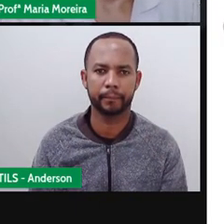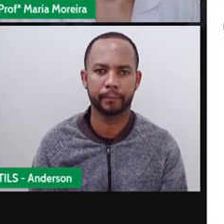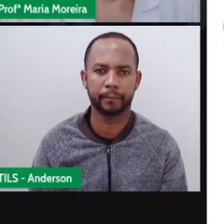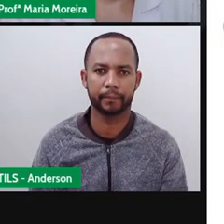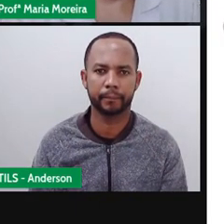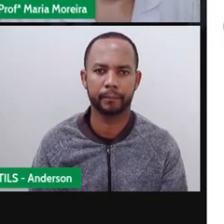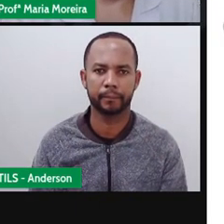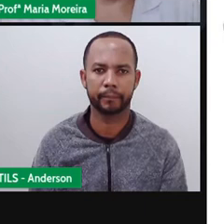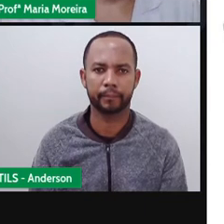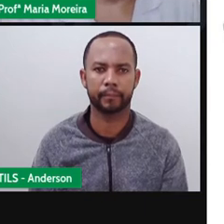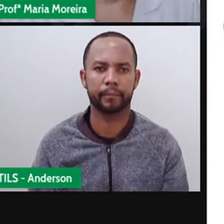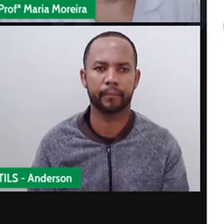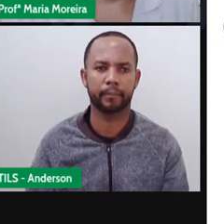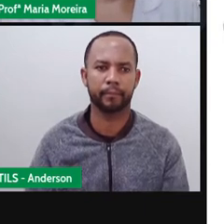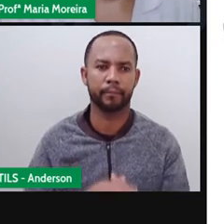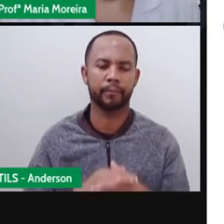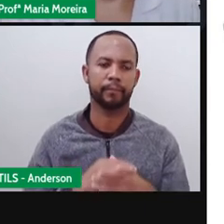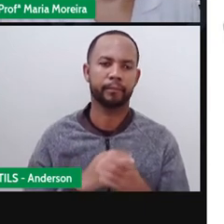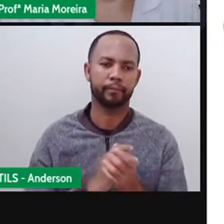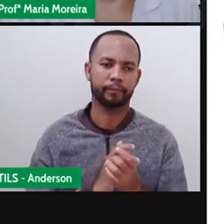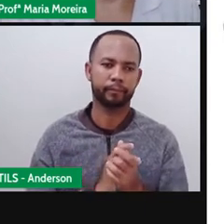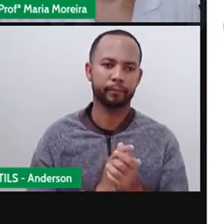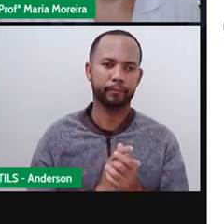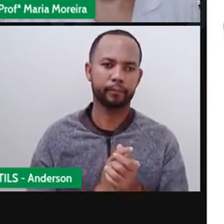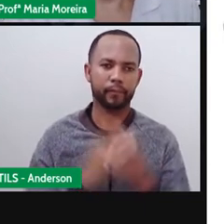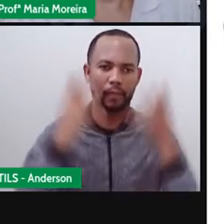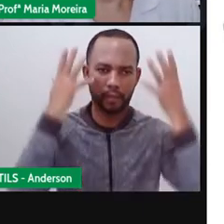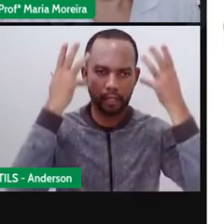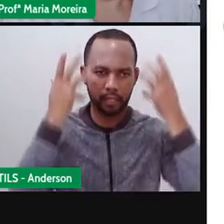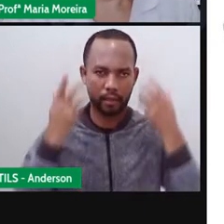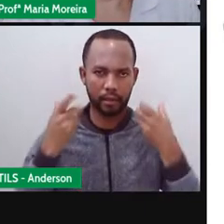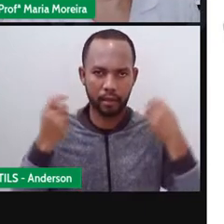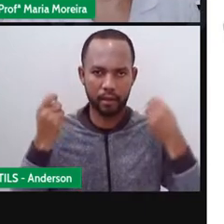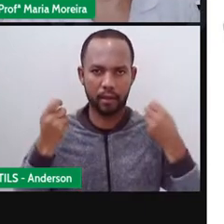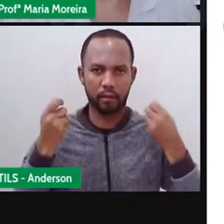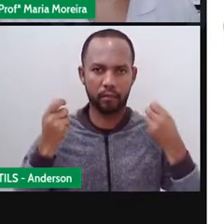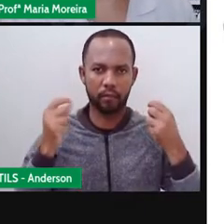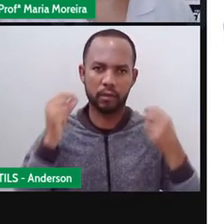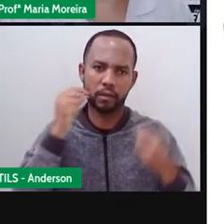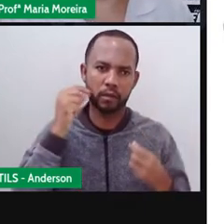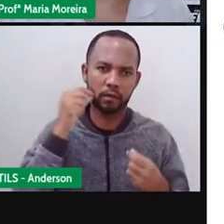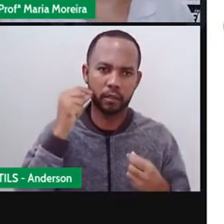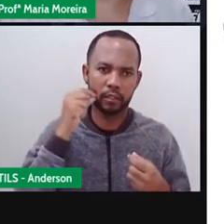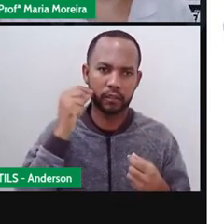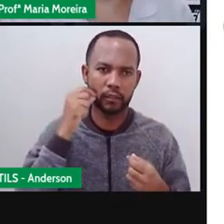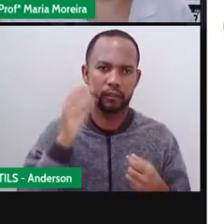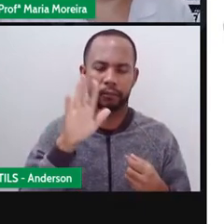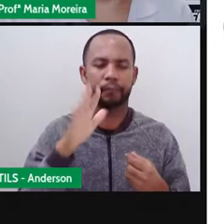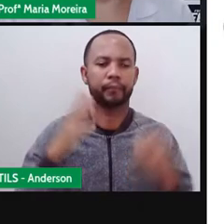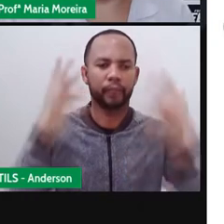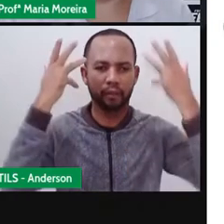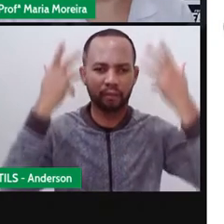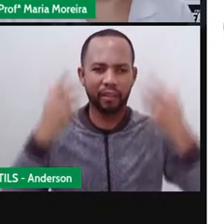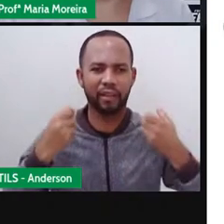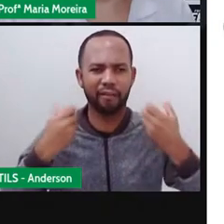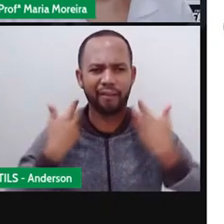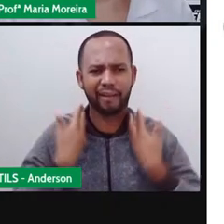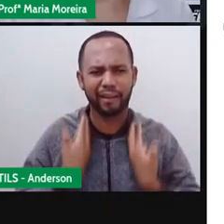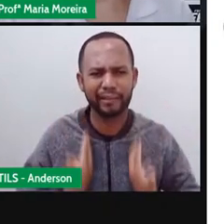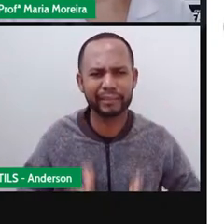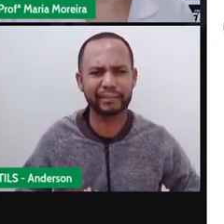O leão e o ratinho, né? O leão, cansado de tanto caçar,